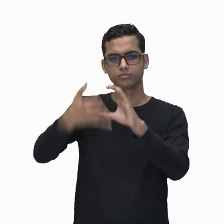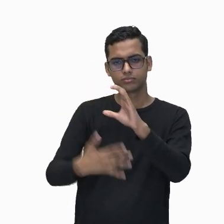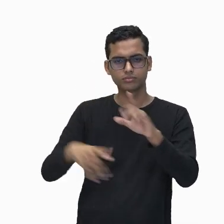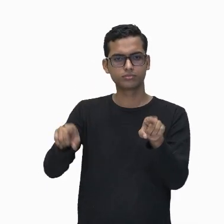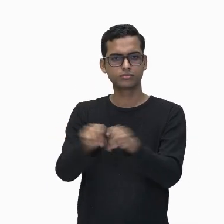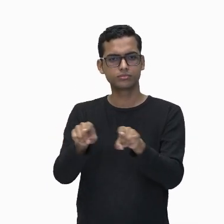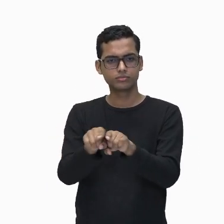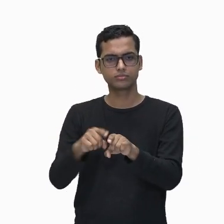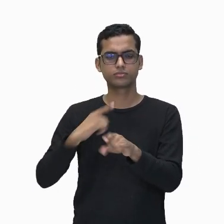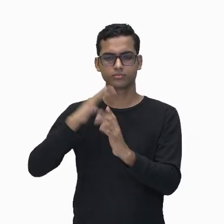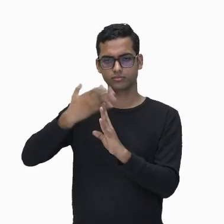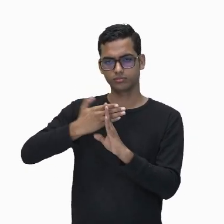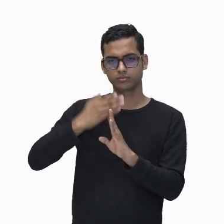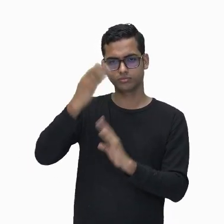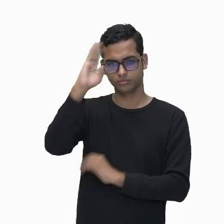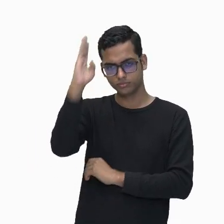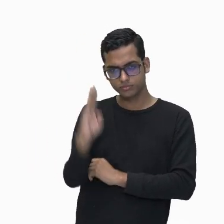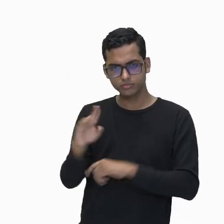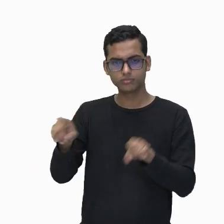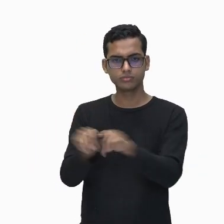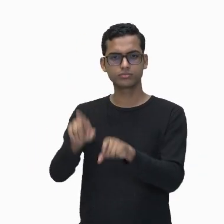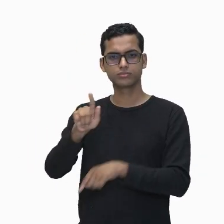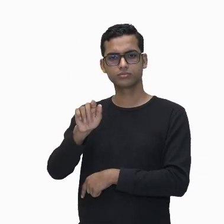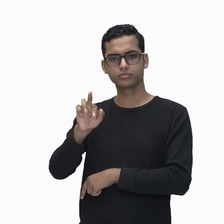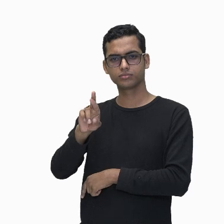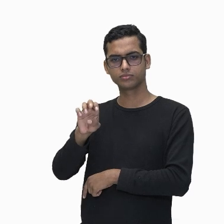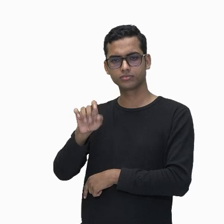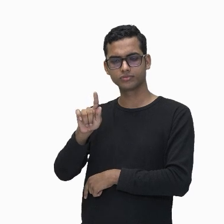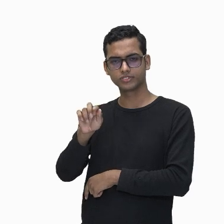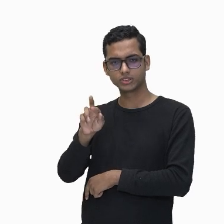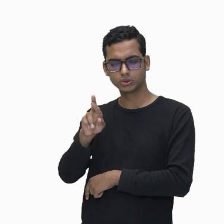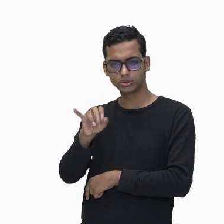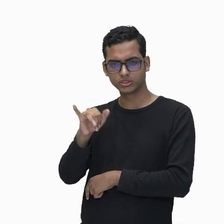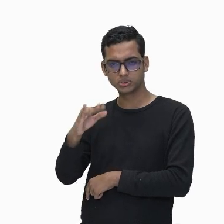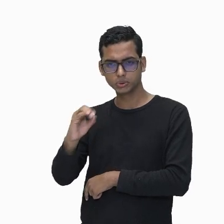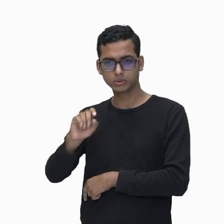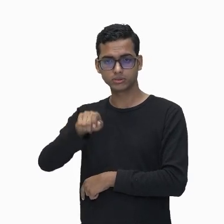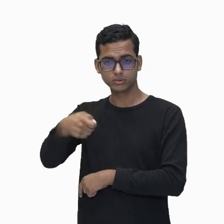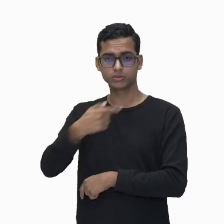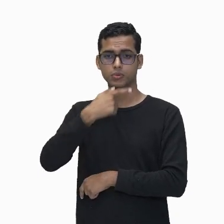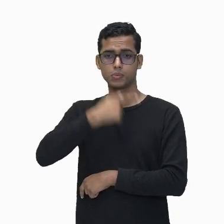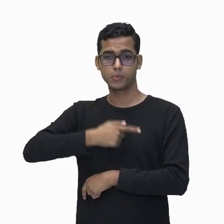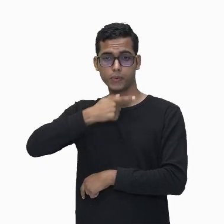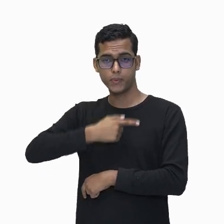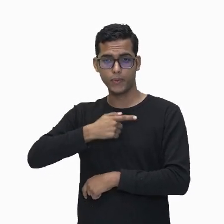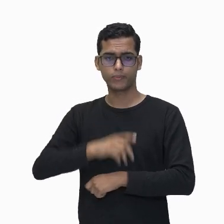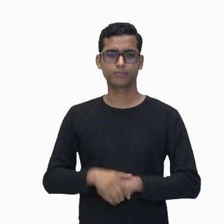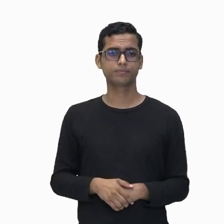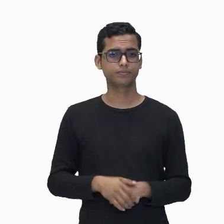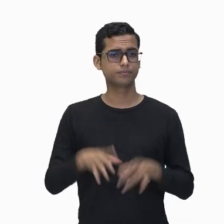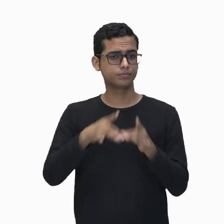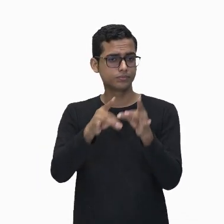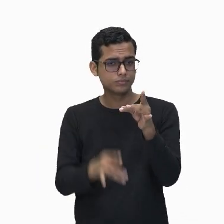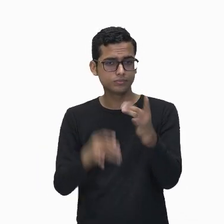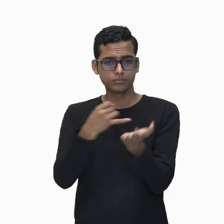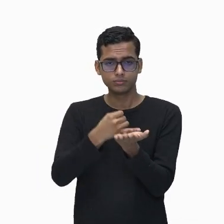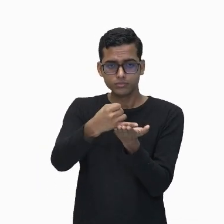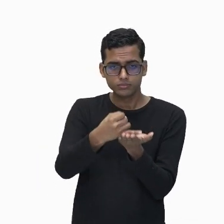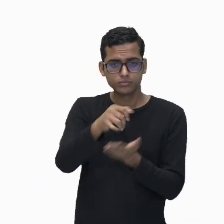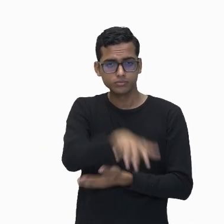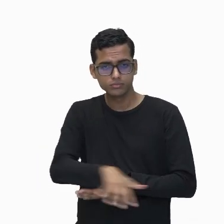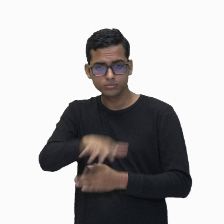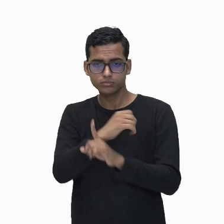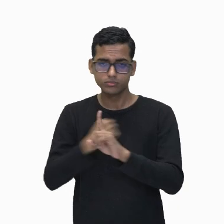E o Barroco no Brasil, Gregório de Matos Guerra. Qual detalhamento? Introdução aos